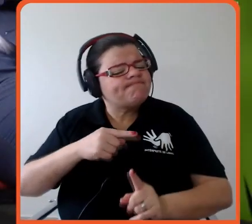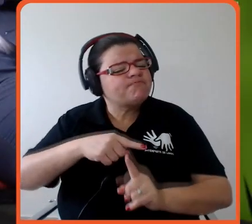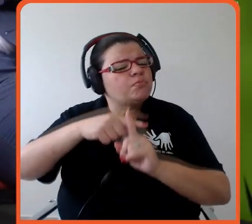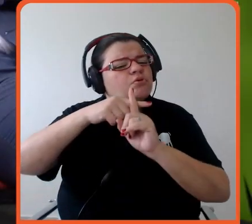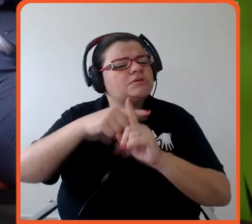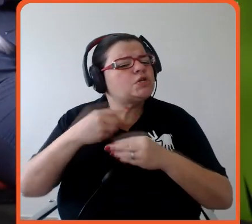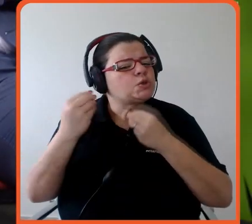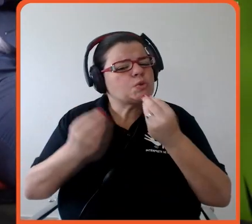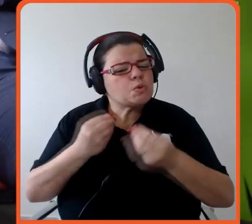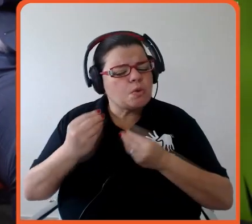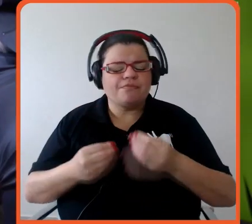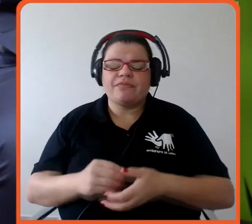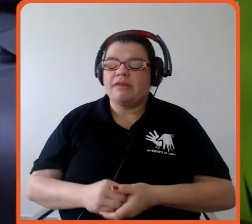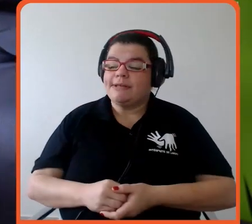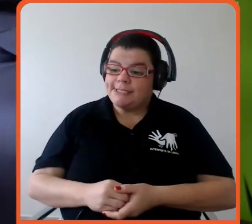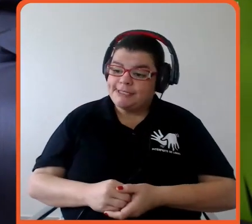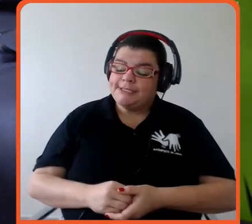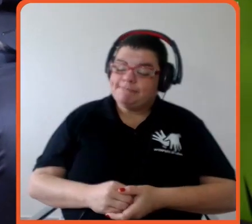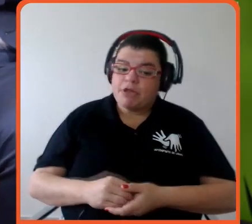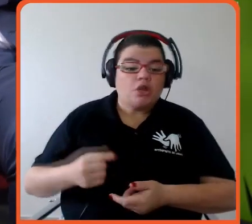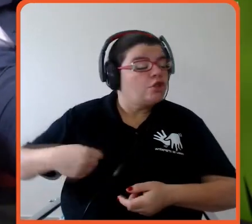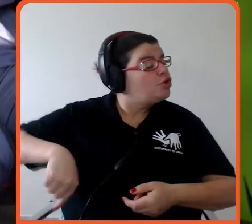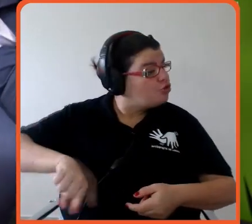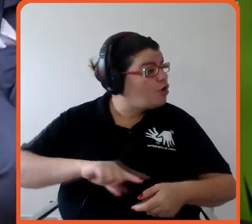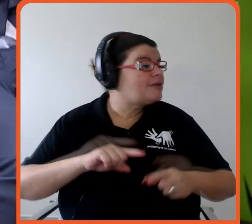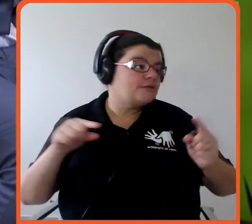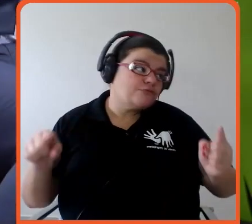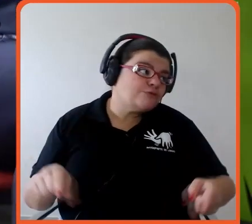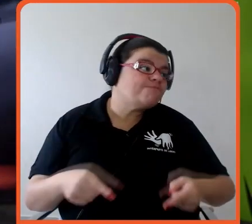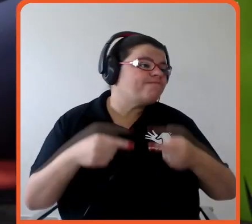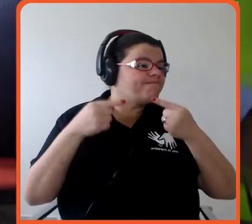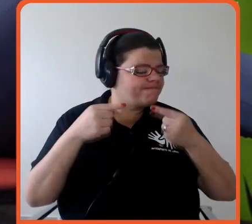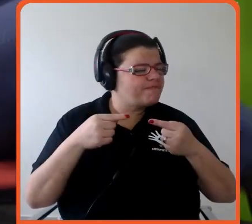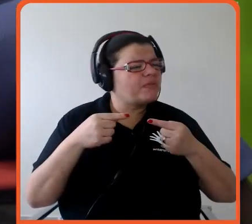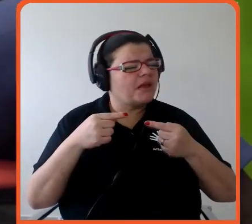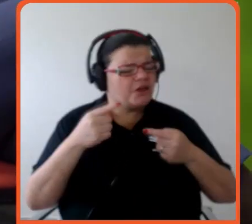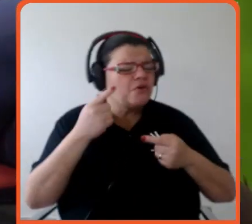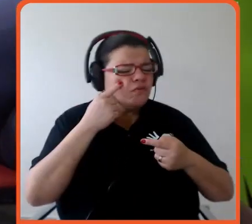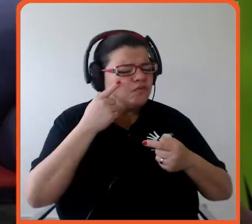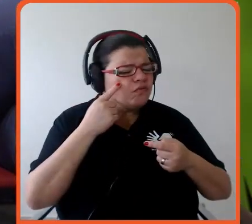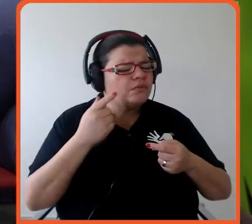um desafio, eu vou até retroceder um pouco aqui no tempo,